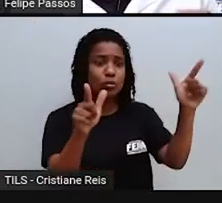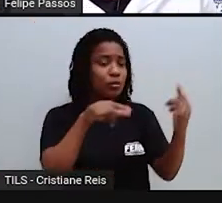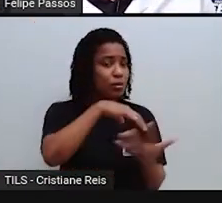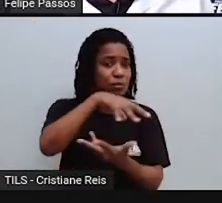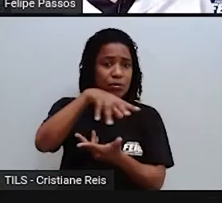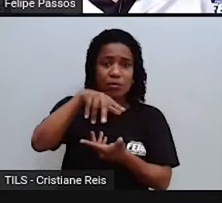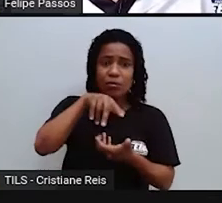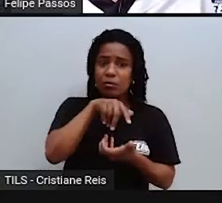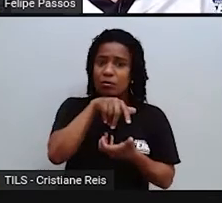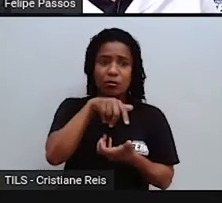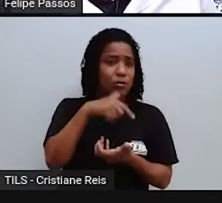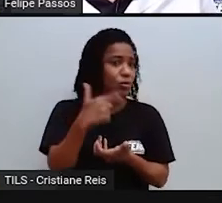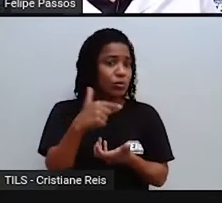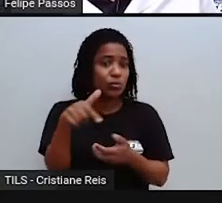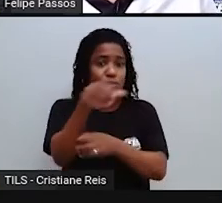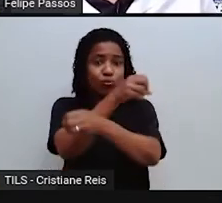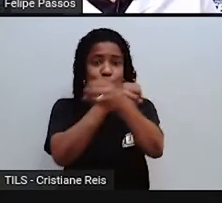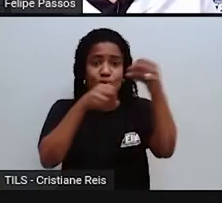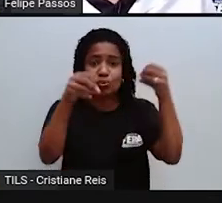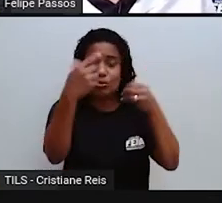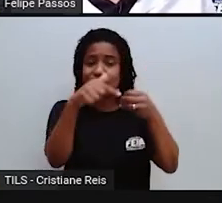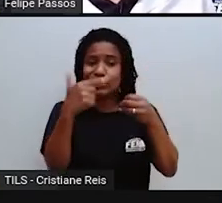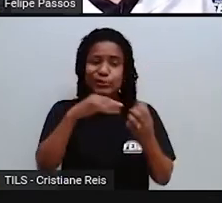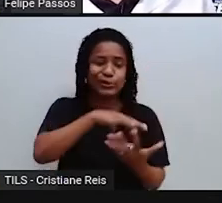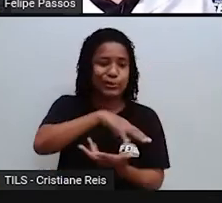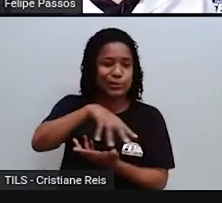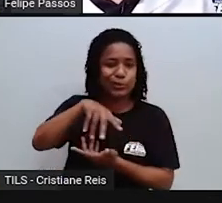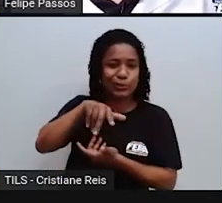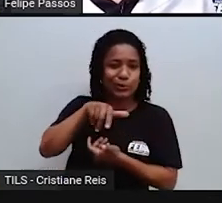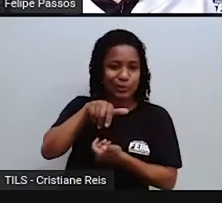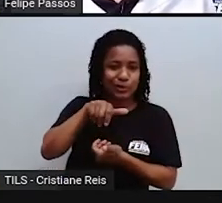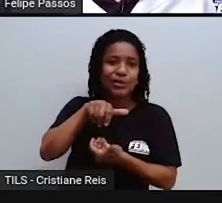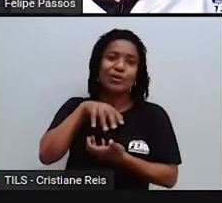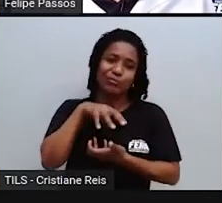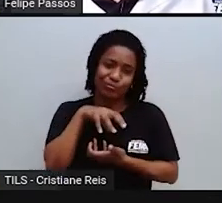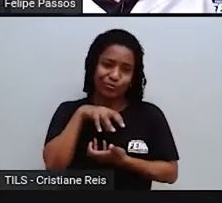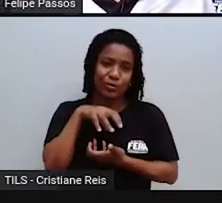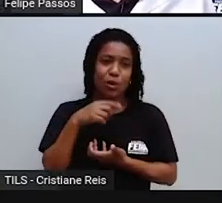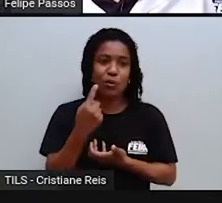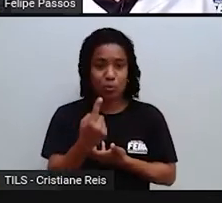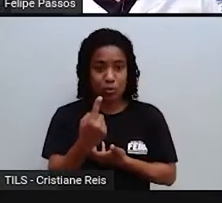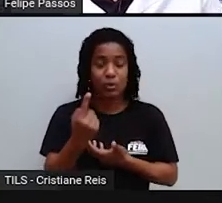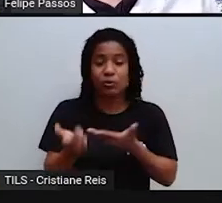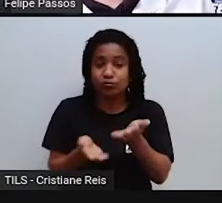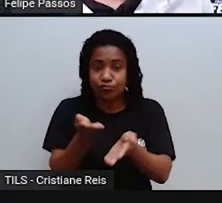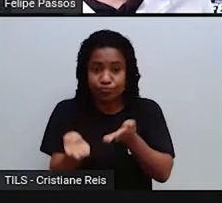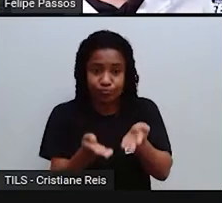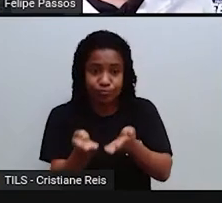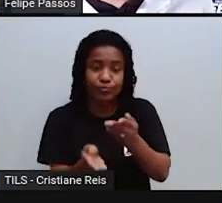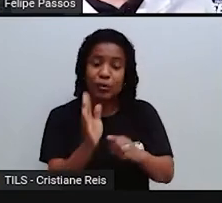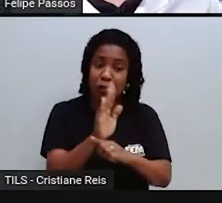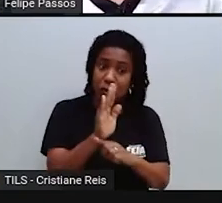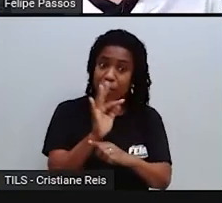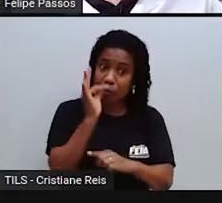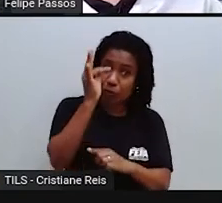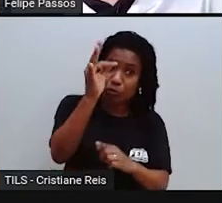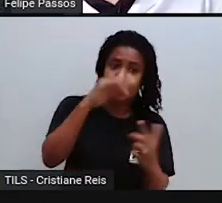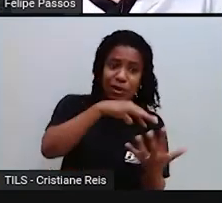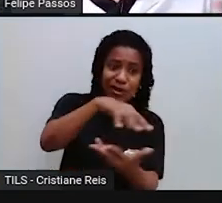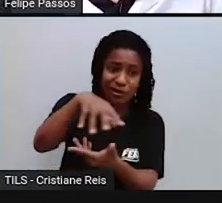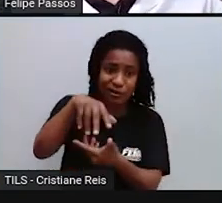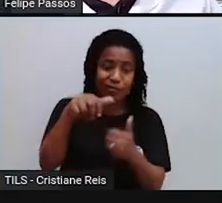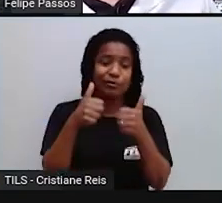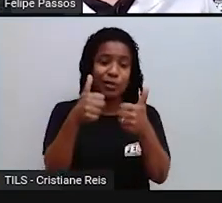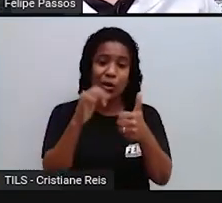precisa repensar isso na forma como a gente explora o nosso planeta para justamente a gente ter um planeta no futuro. Nossos filhos,